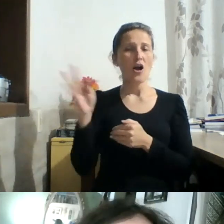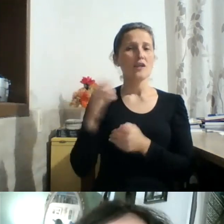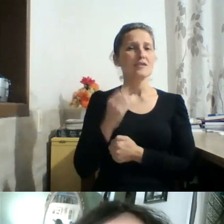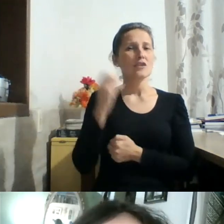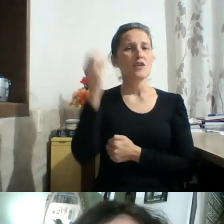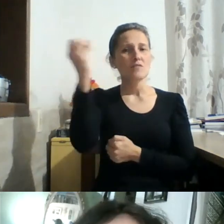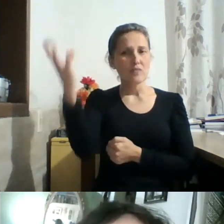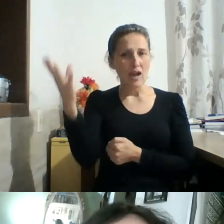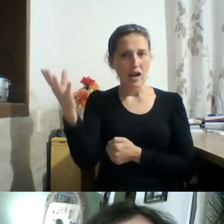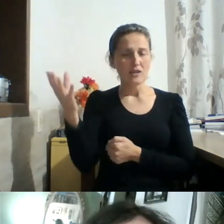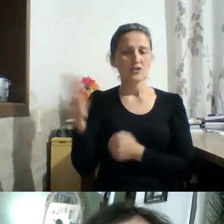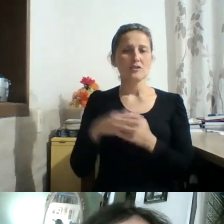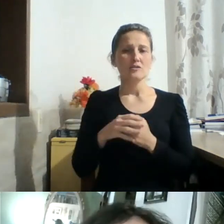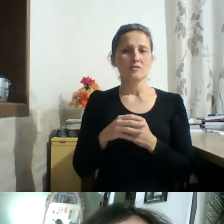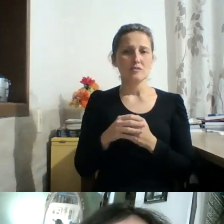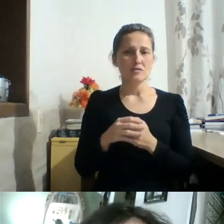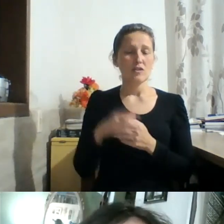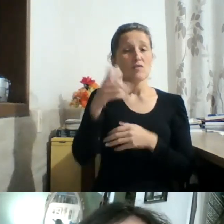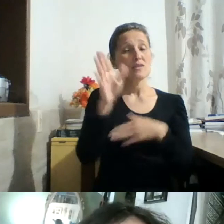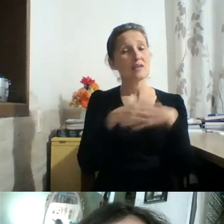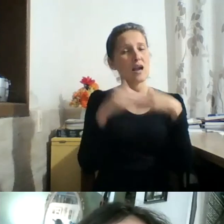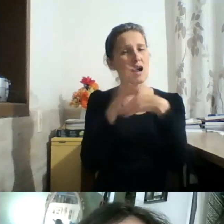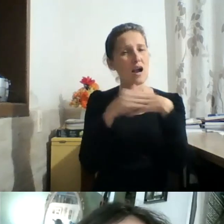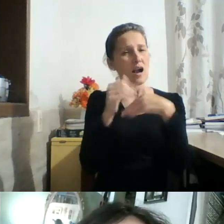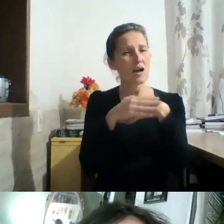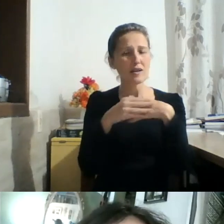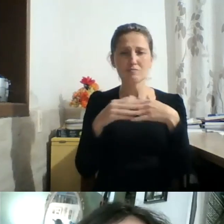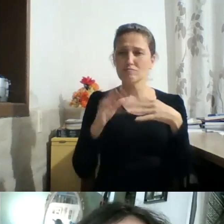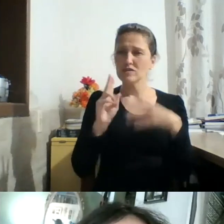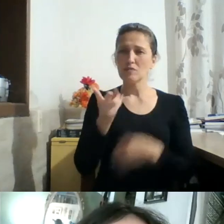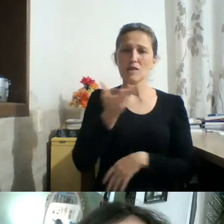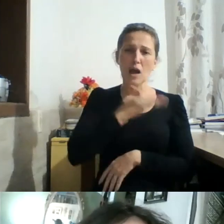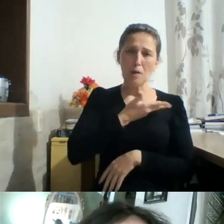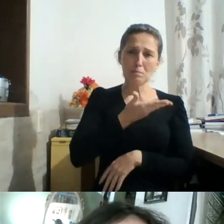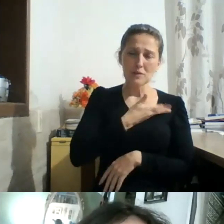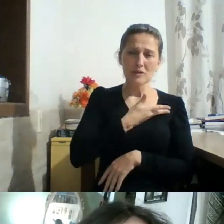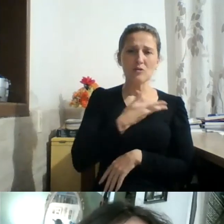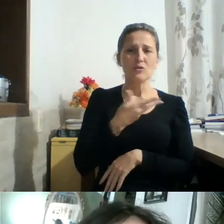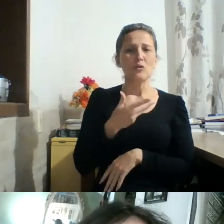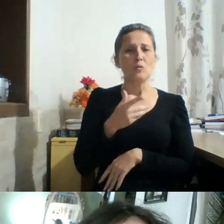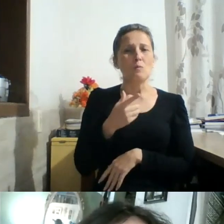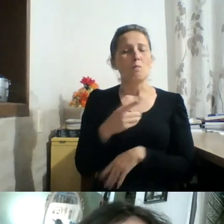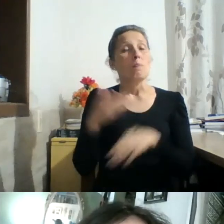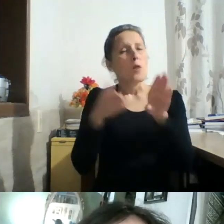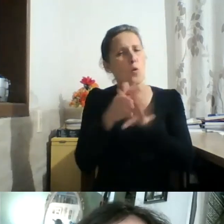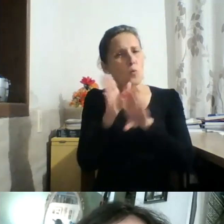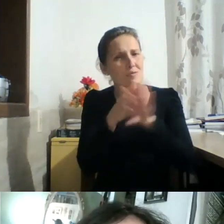aqui se estende também a generosidade do Boris que virou amigo também, que virou co-orientador